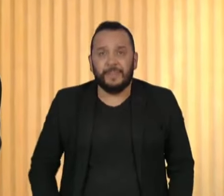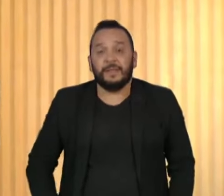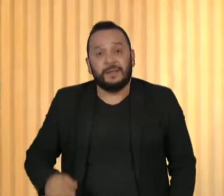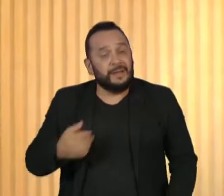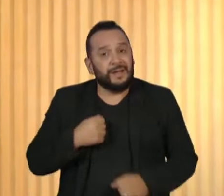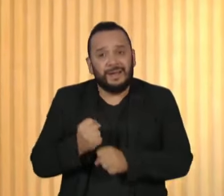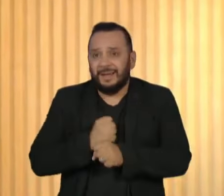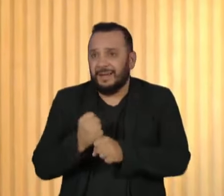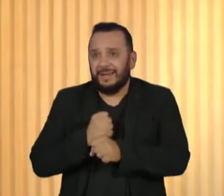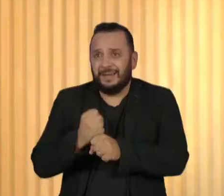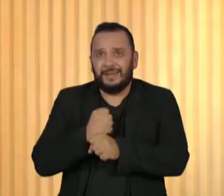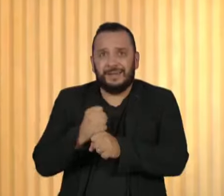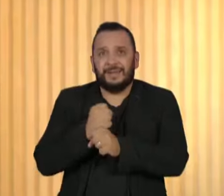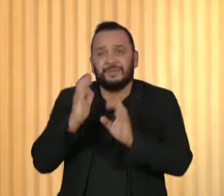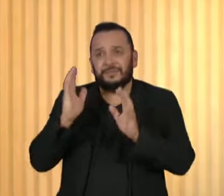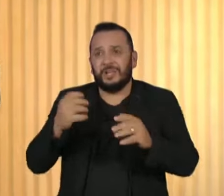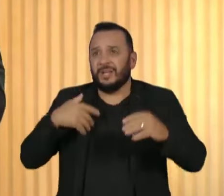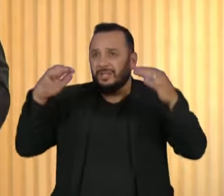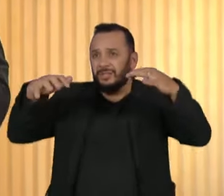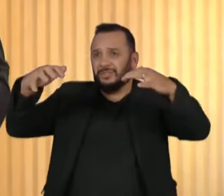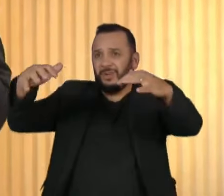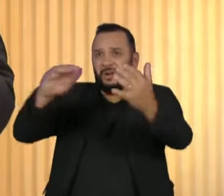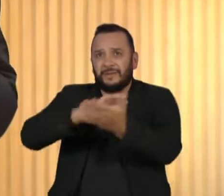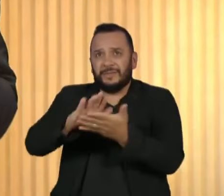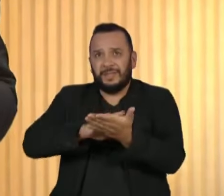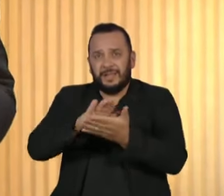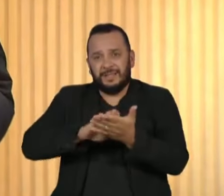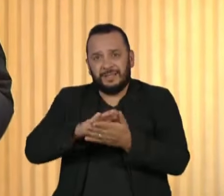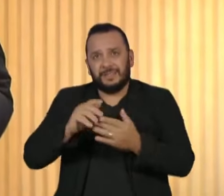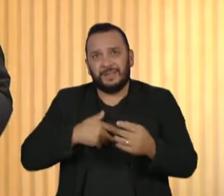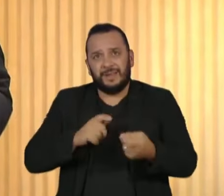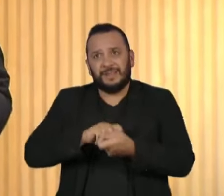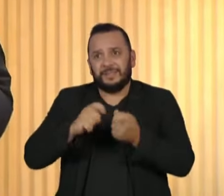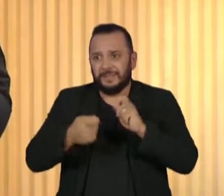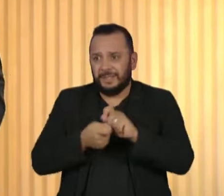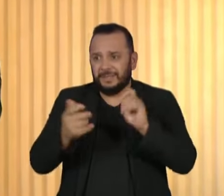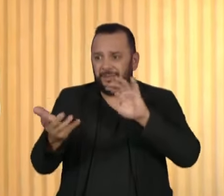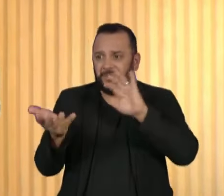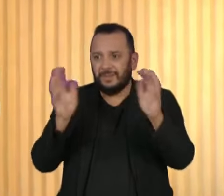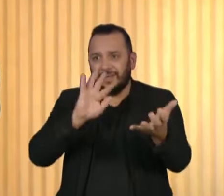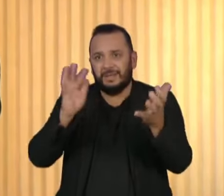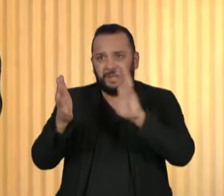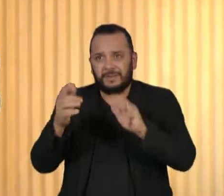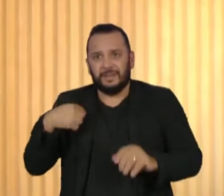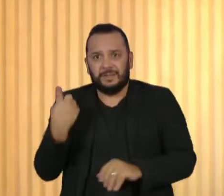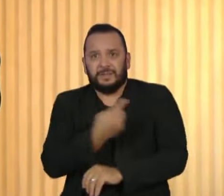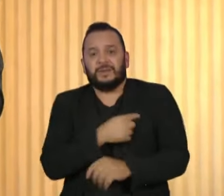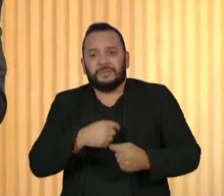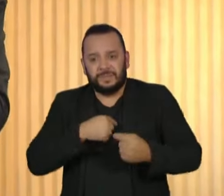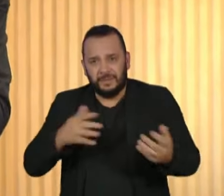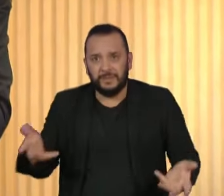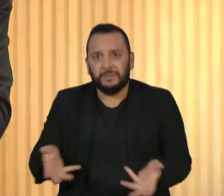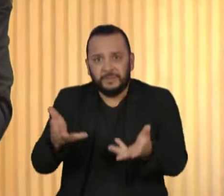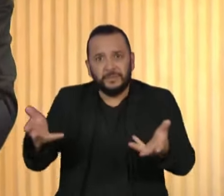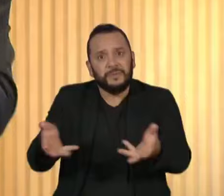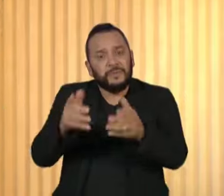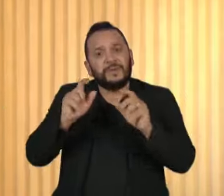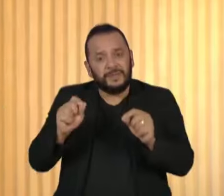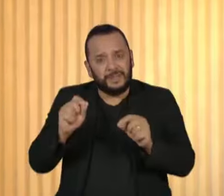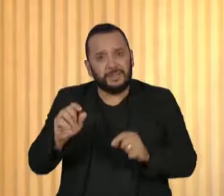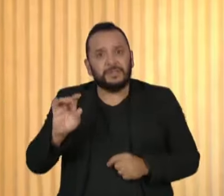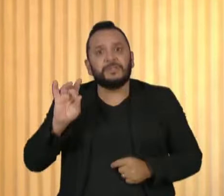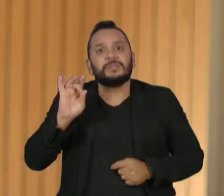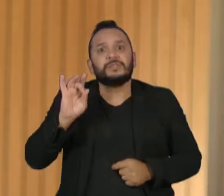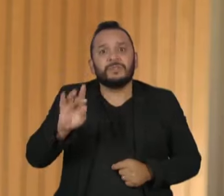depois de vários anos de estiagens. Então, a adaptação climática que nós precisamos promover não é adaptação climática olhando